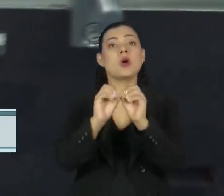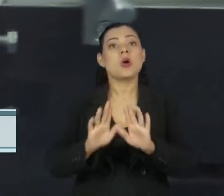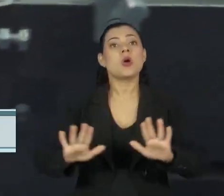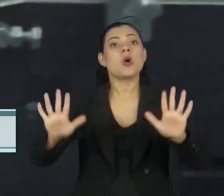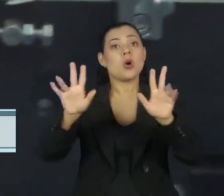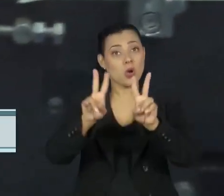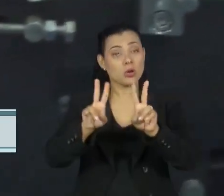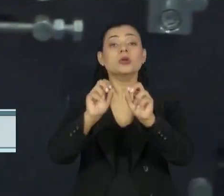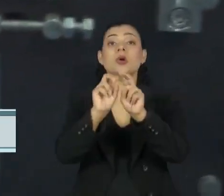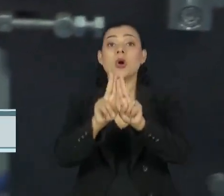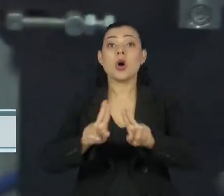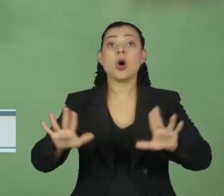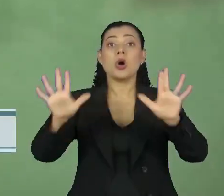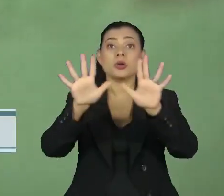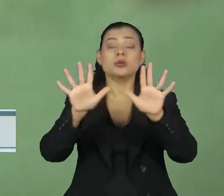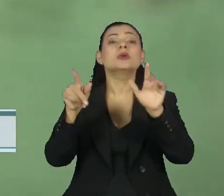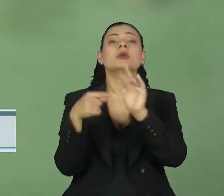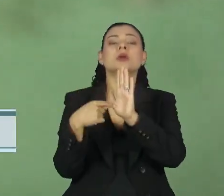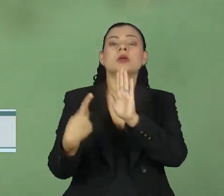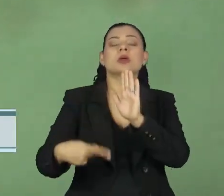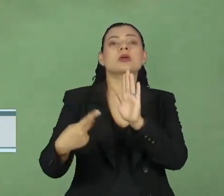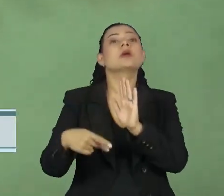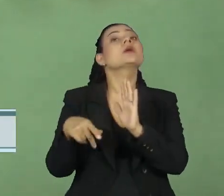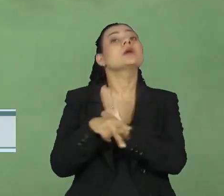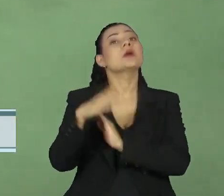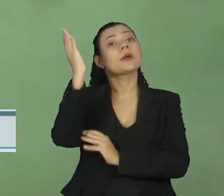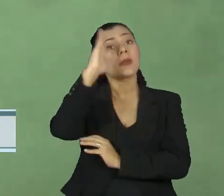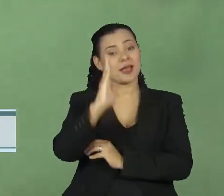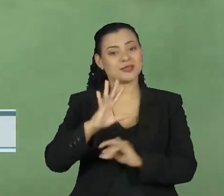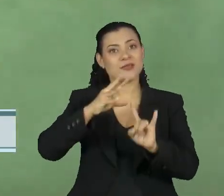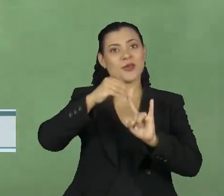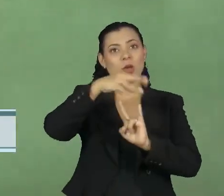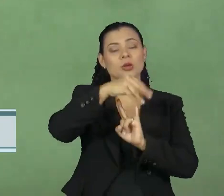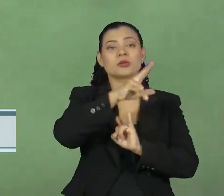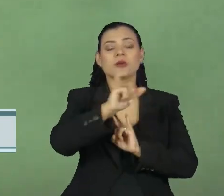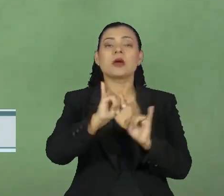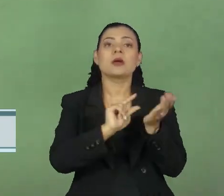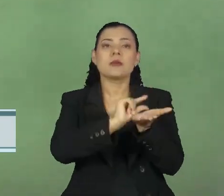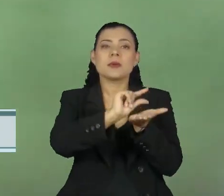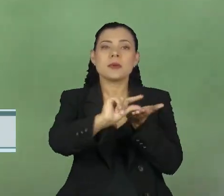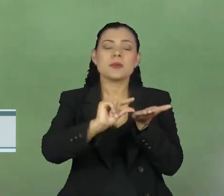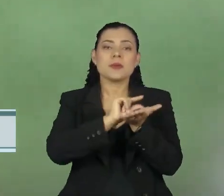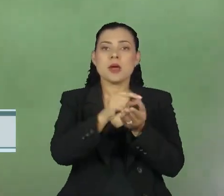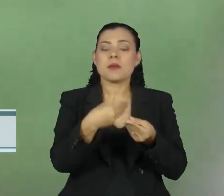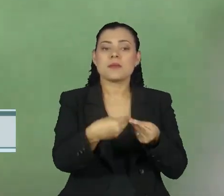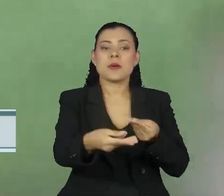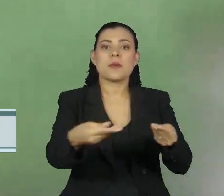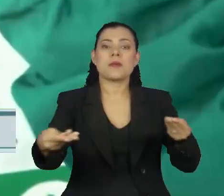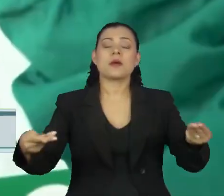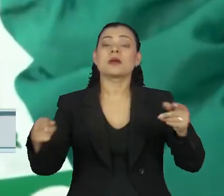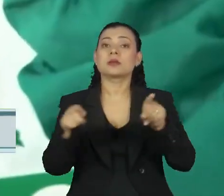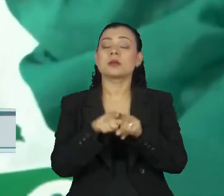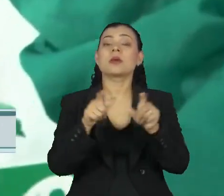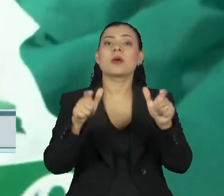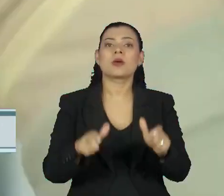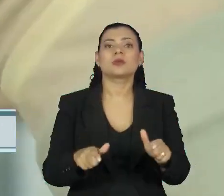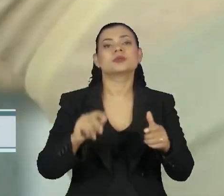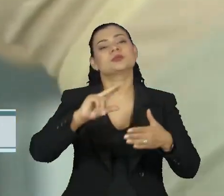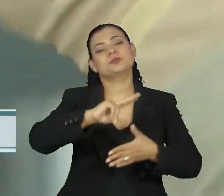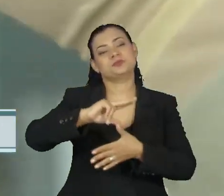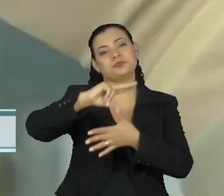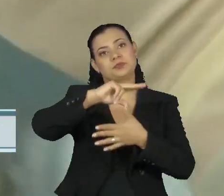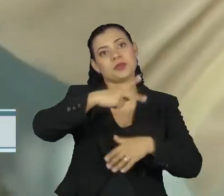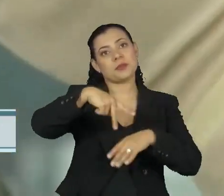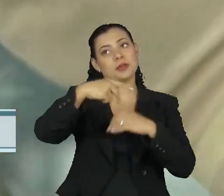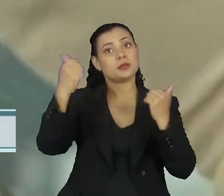Unidas, o laboratório brasileiro deverá fornecer vacinas para outros países, especialmente na América Latina,